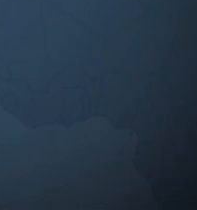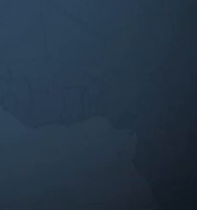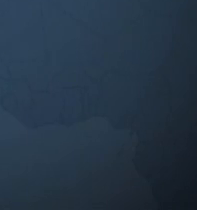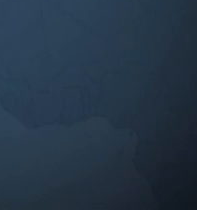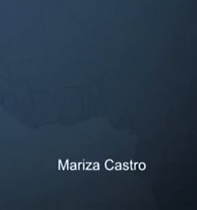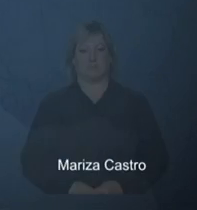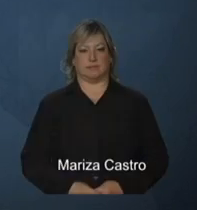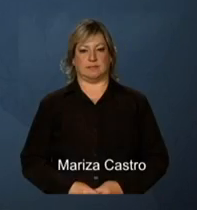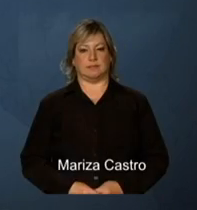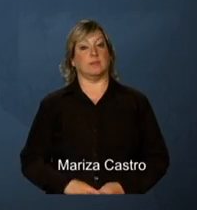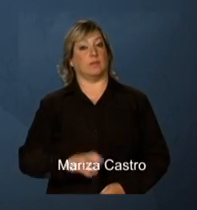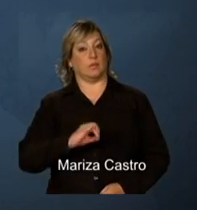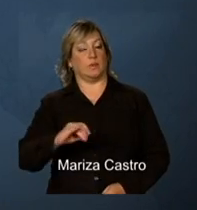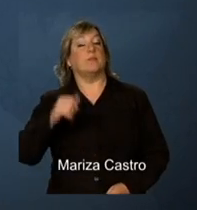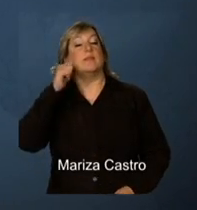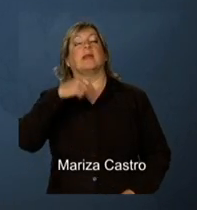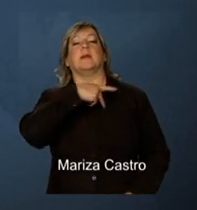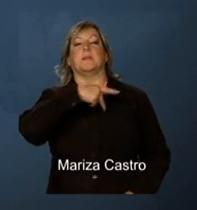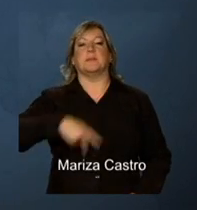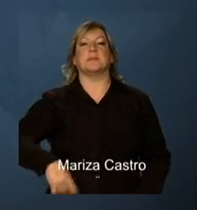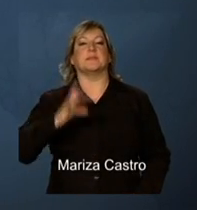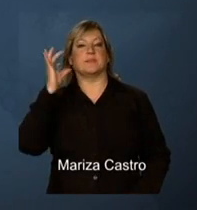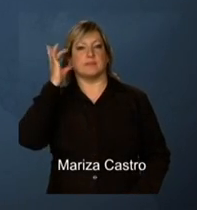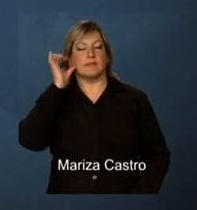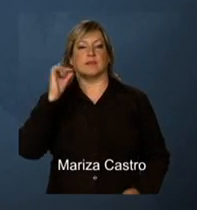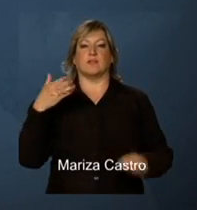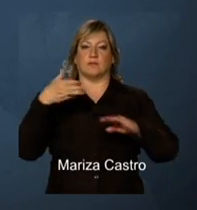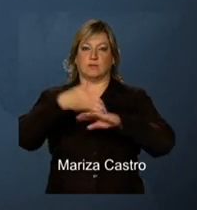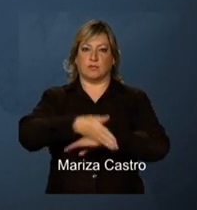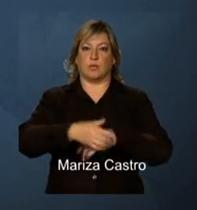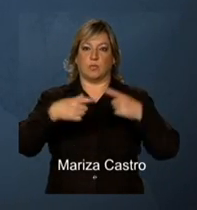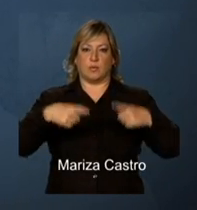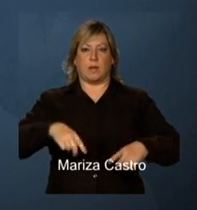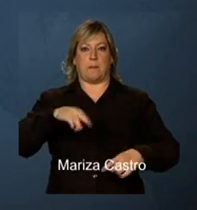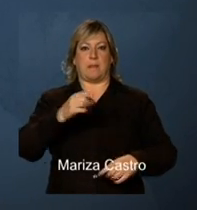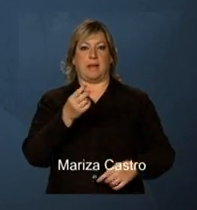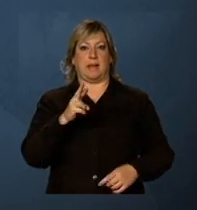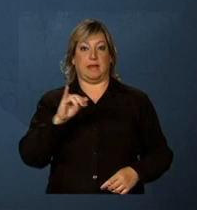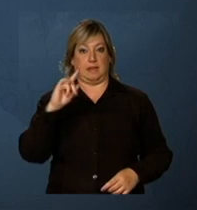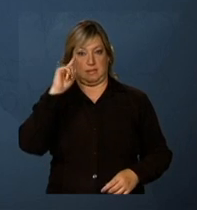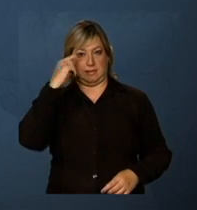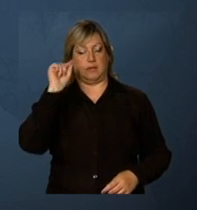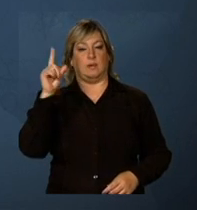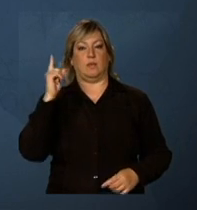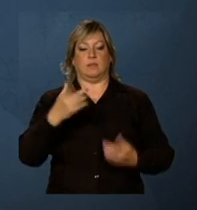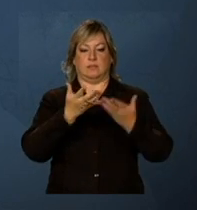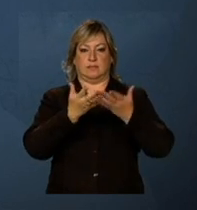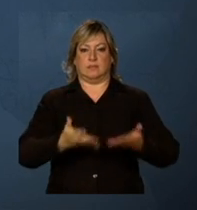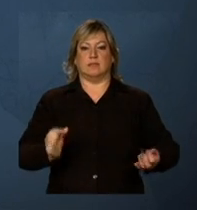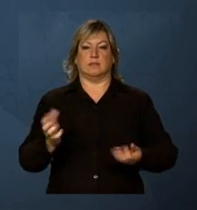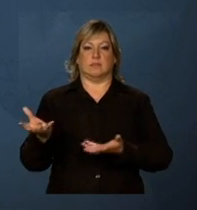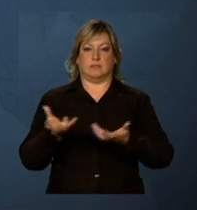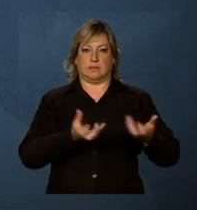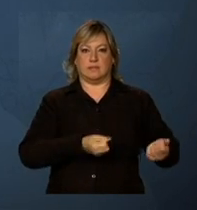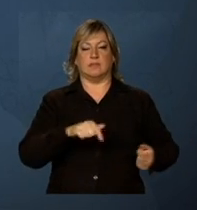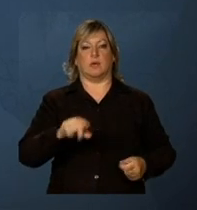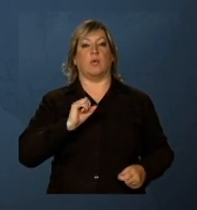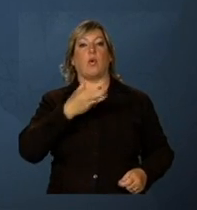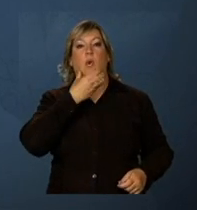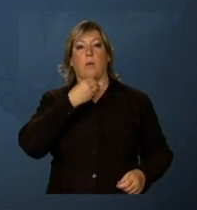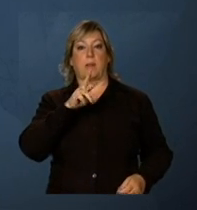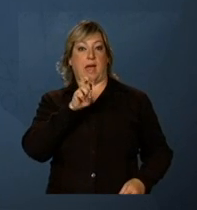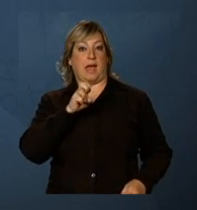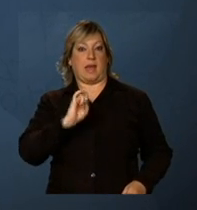Olá, a presidenta Dilma Rousseff participou em Madri de uma recepção oferecida pelo rei Juan Carlos I